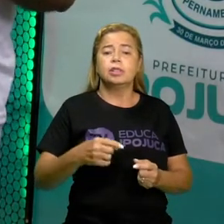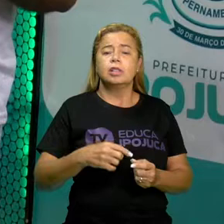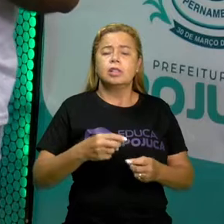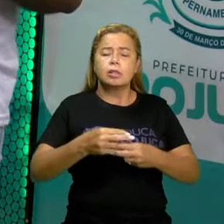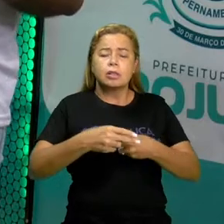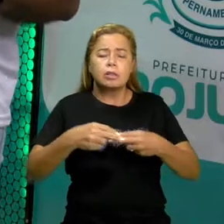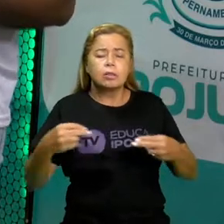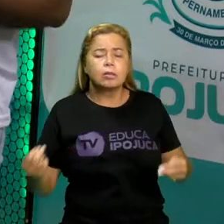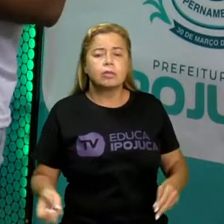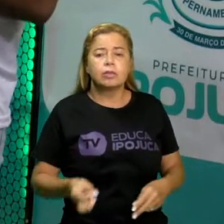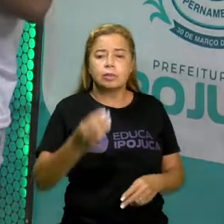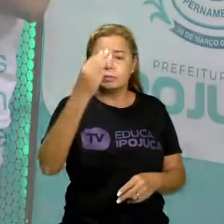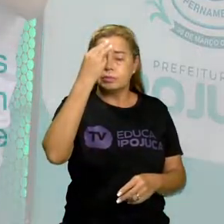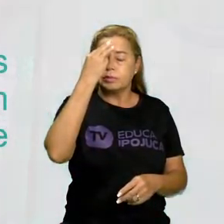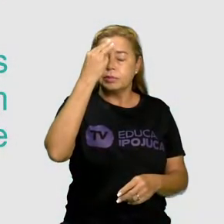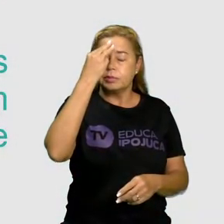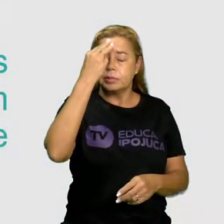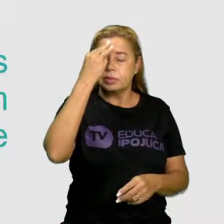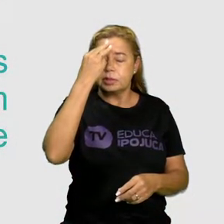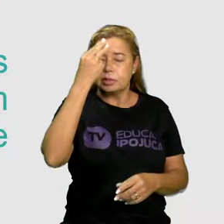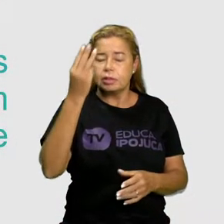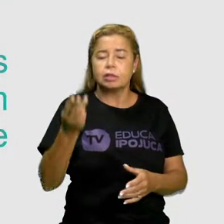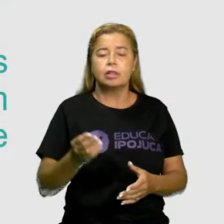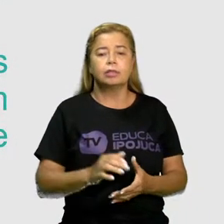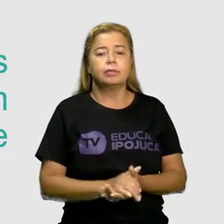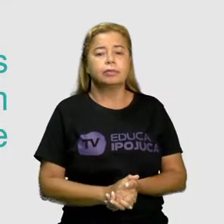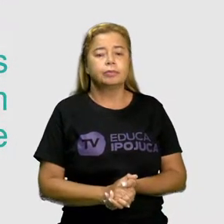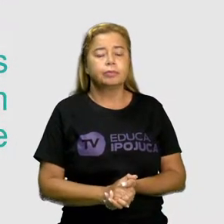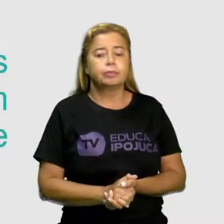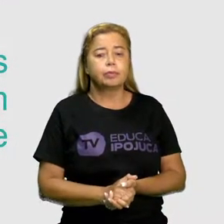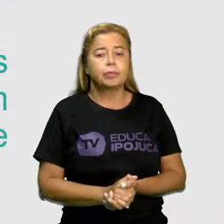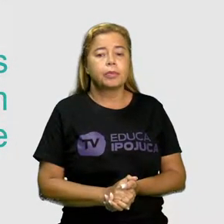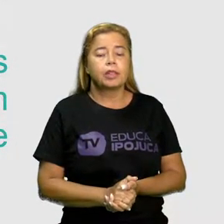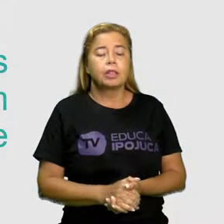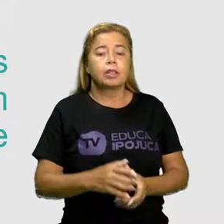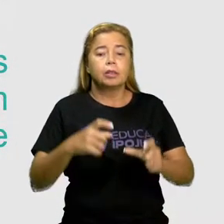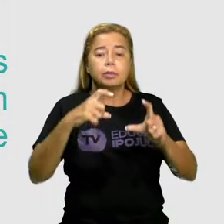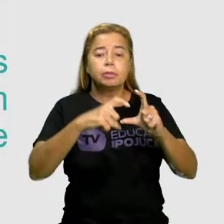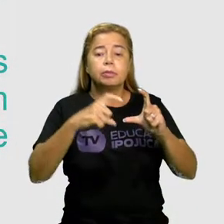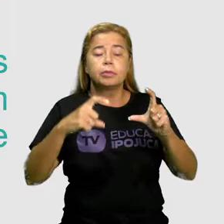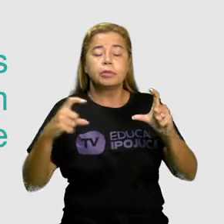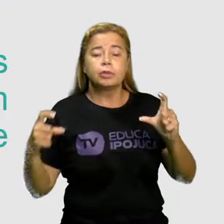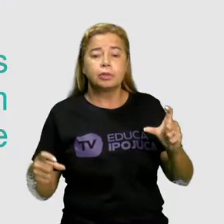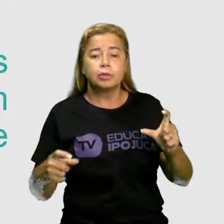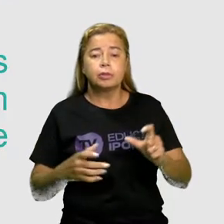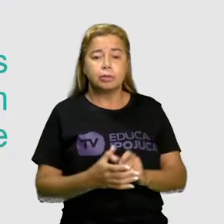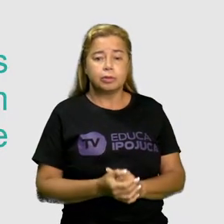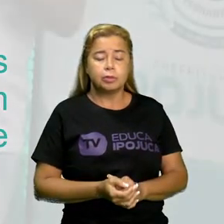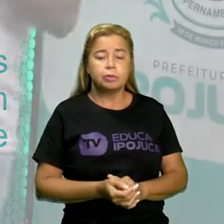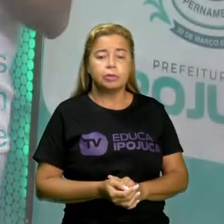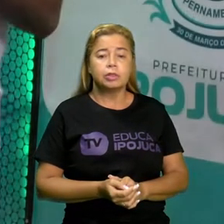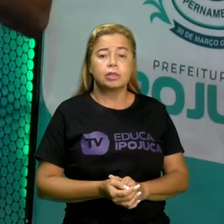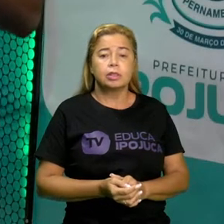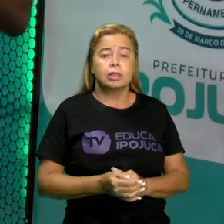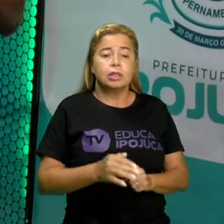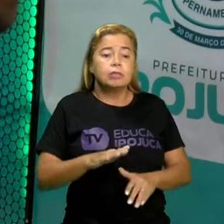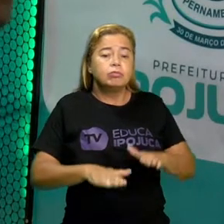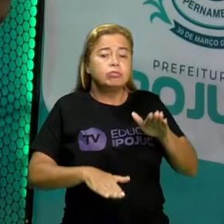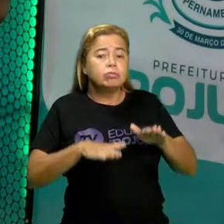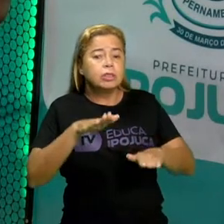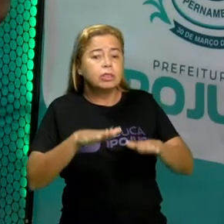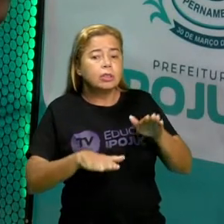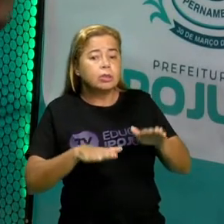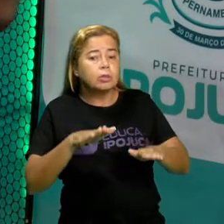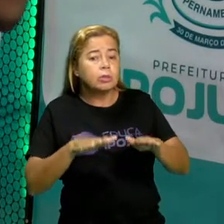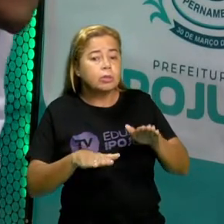é o seguinte, os Subject Pronouns são aqueles pronomes que são equivalentes aos pronomes